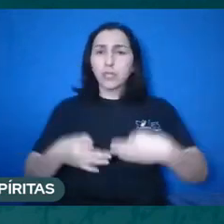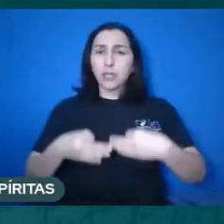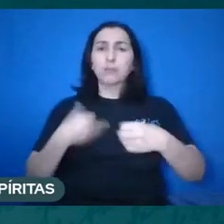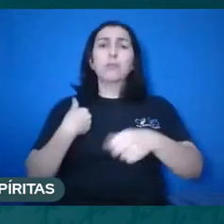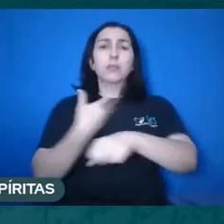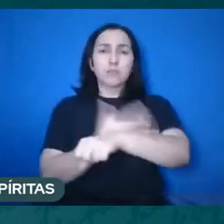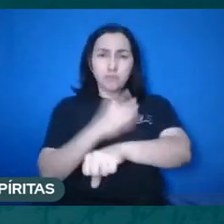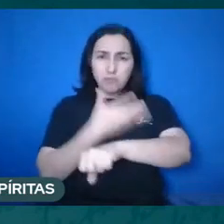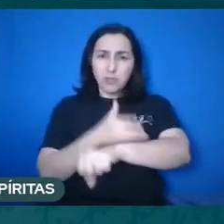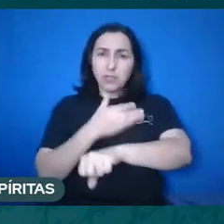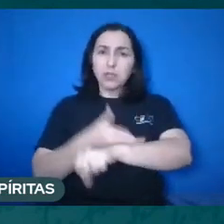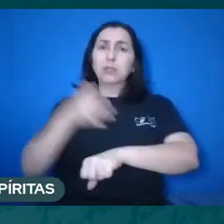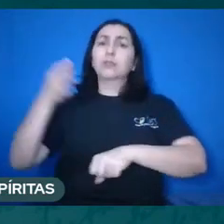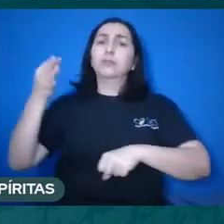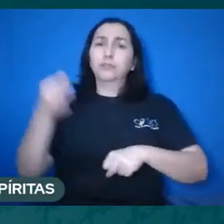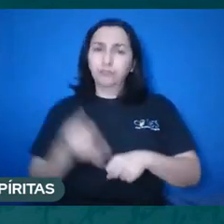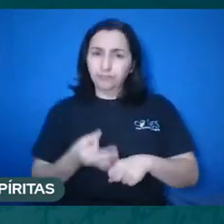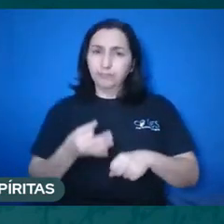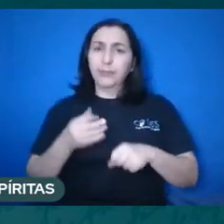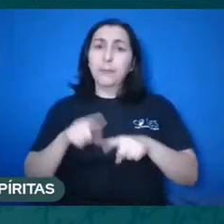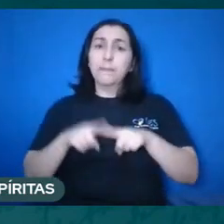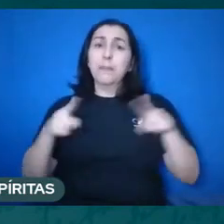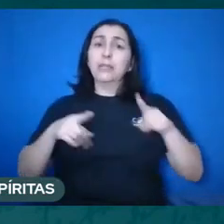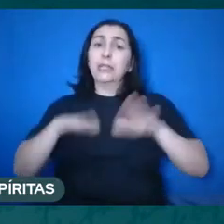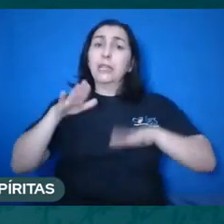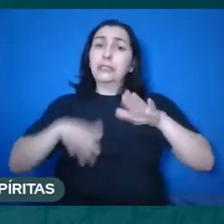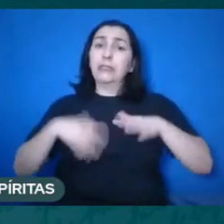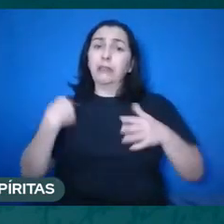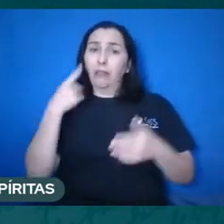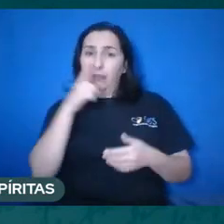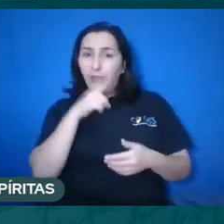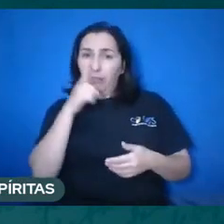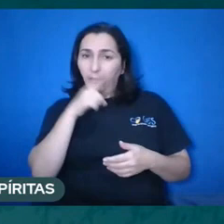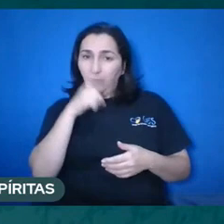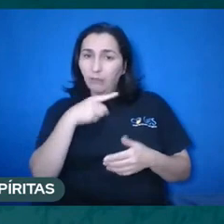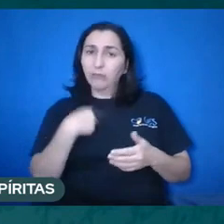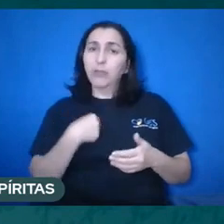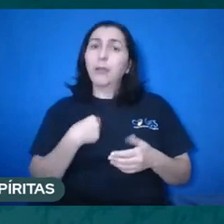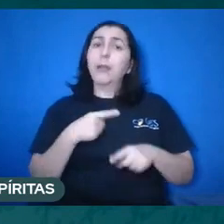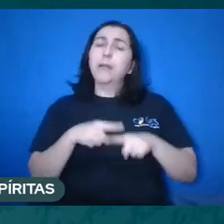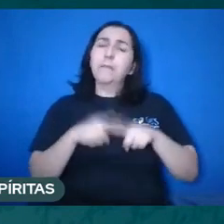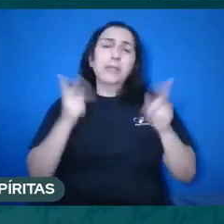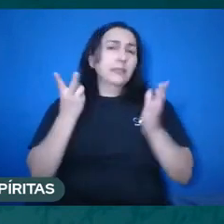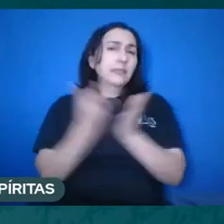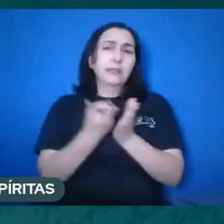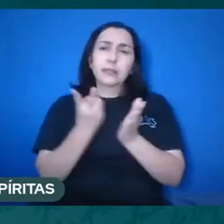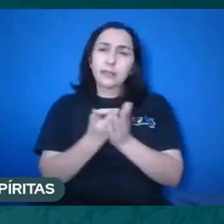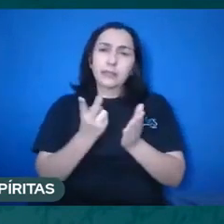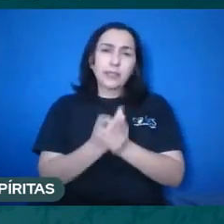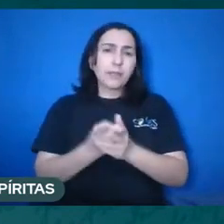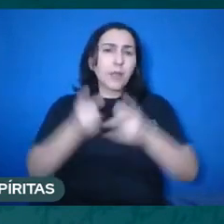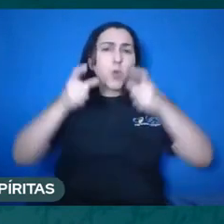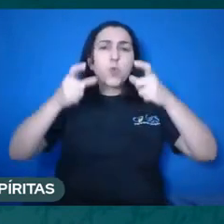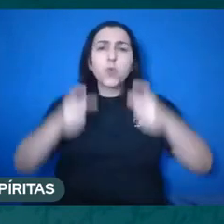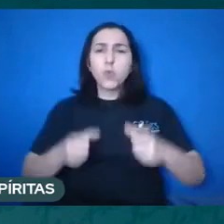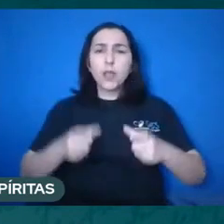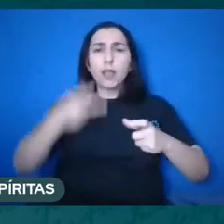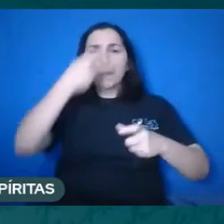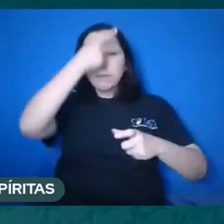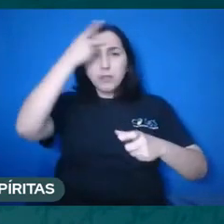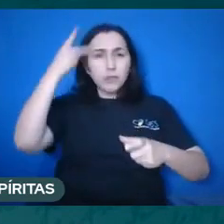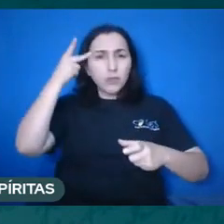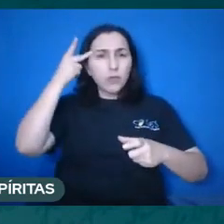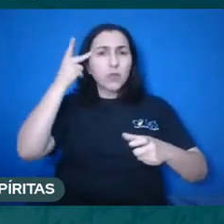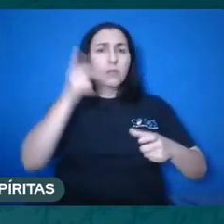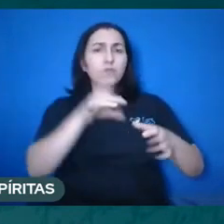aí a gente se complica um pouco nessa hora de fazer a coisa certa mas que estamos no lugar certo com as pessoas certas no momento certo não há